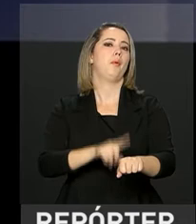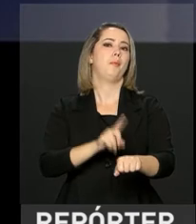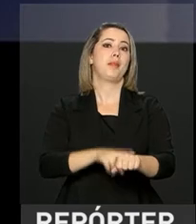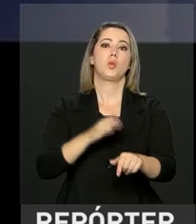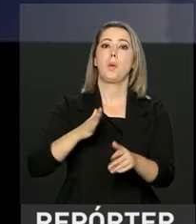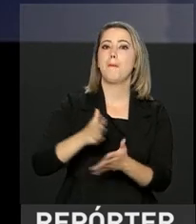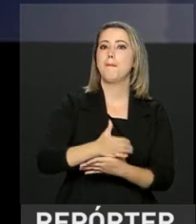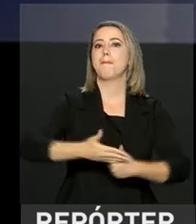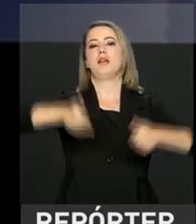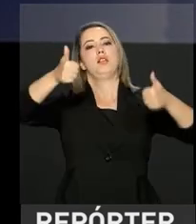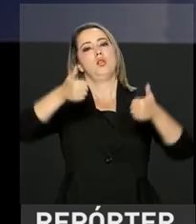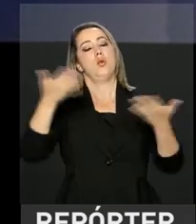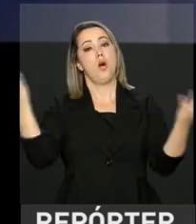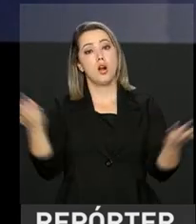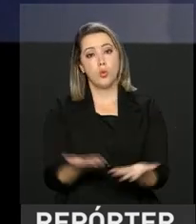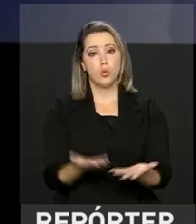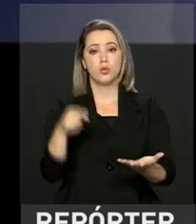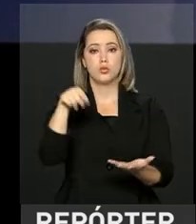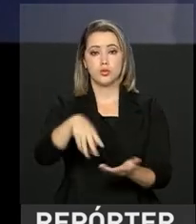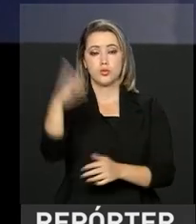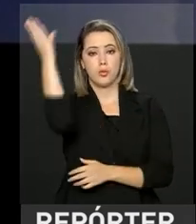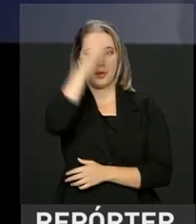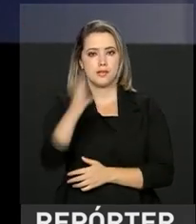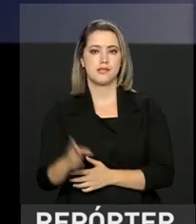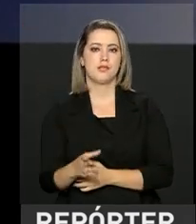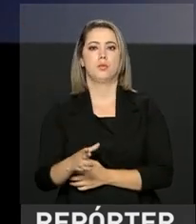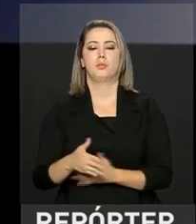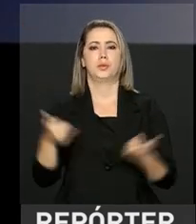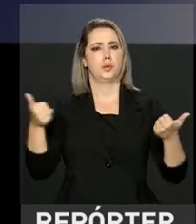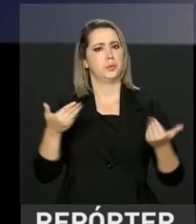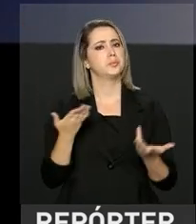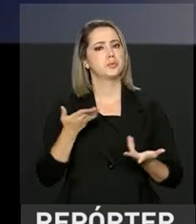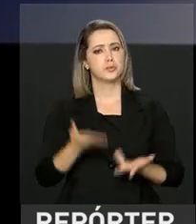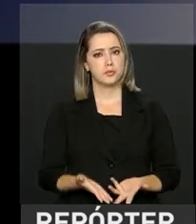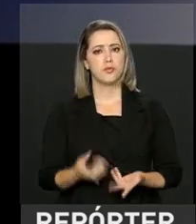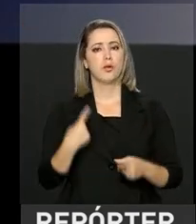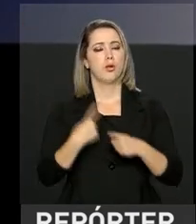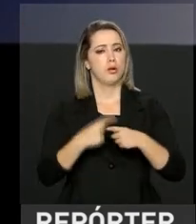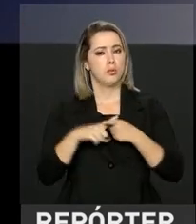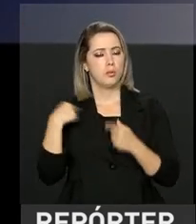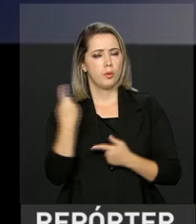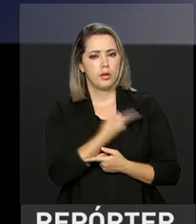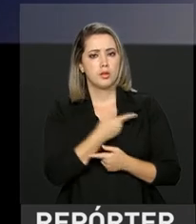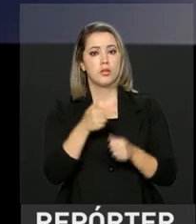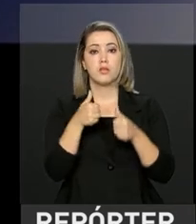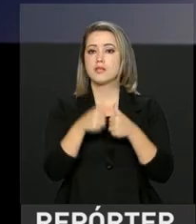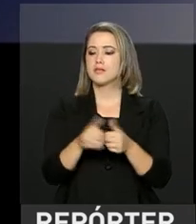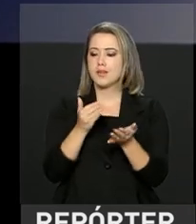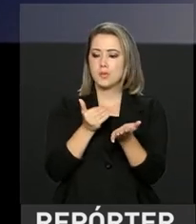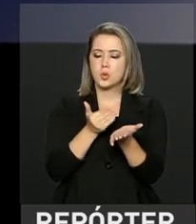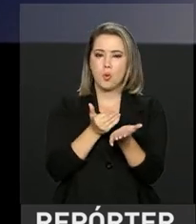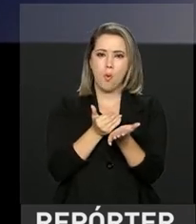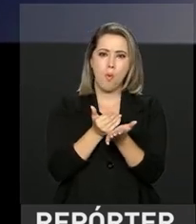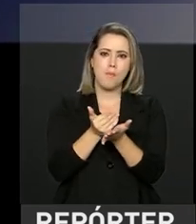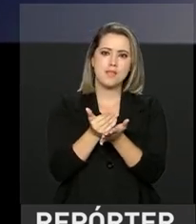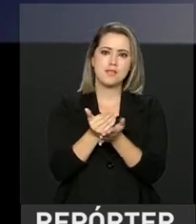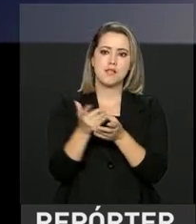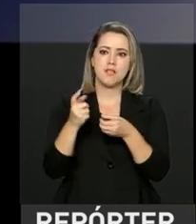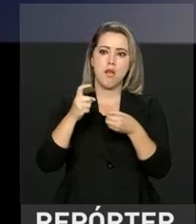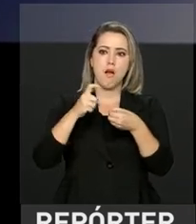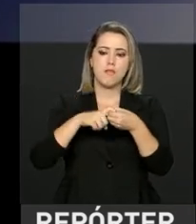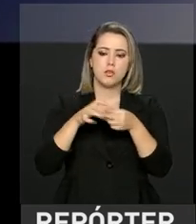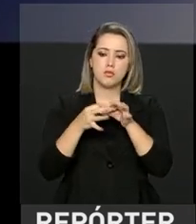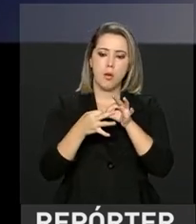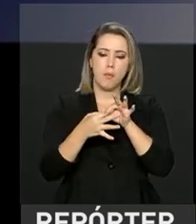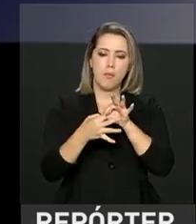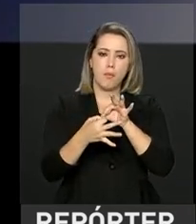adequado para estar no Brasil, porque nós estamos no momento do início de um novo e